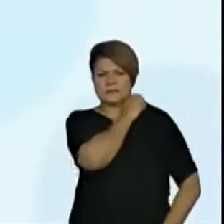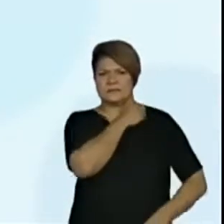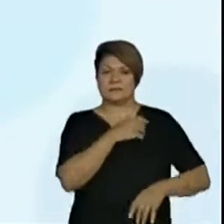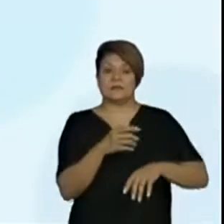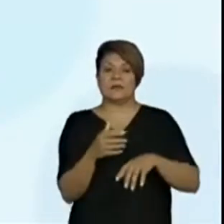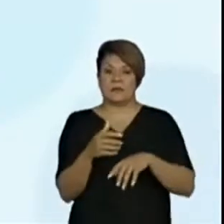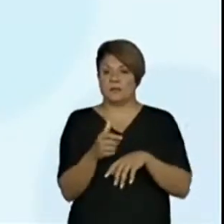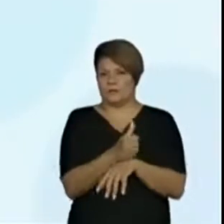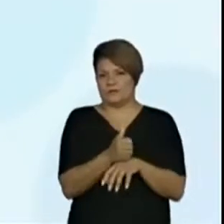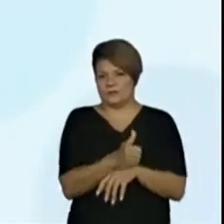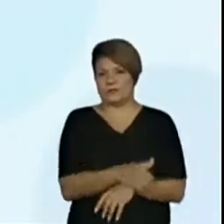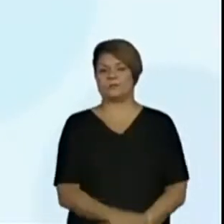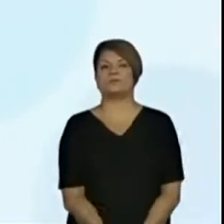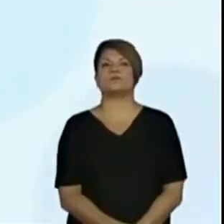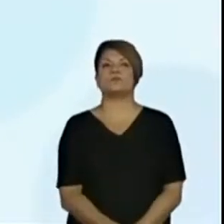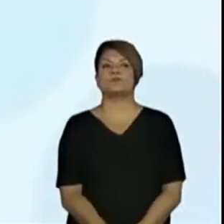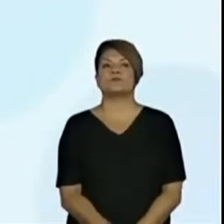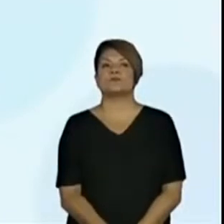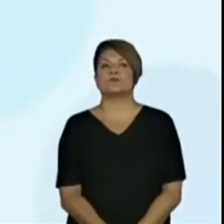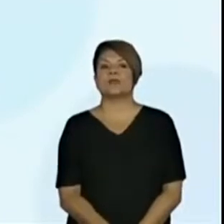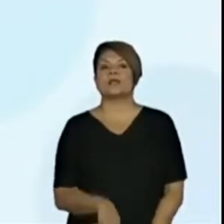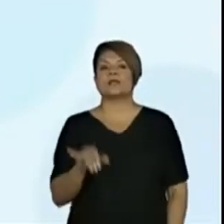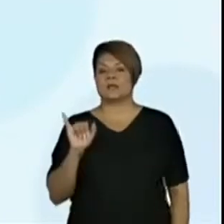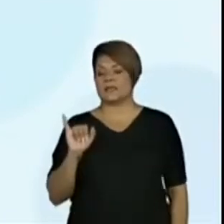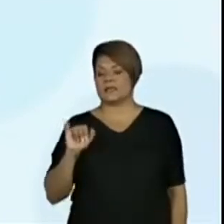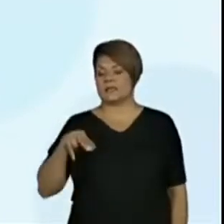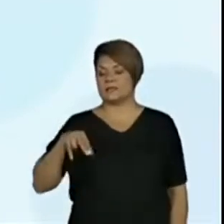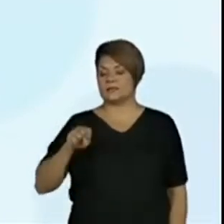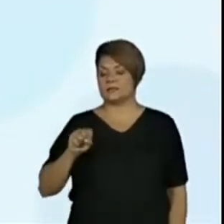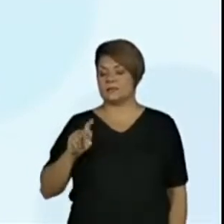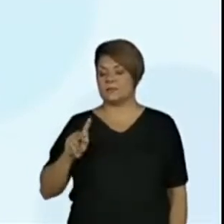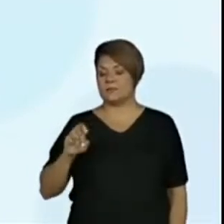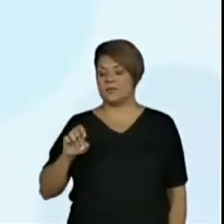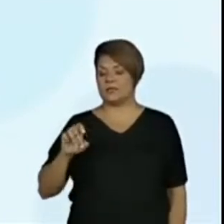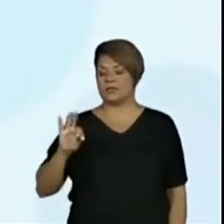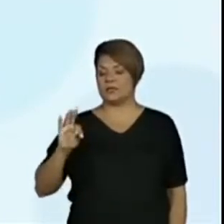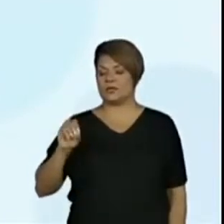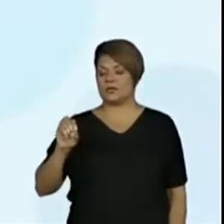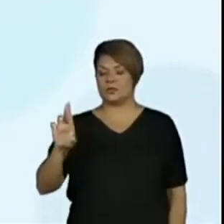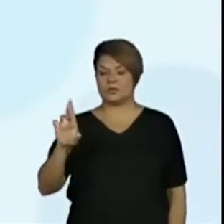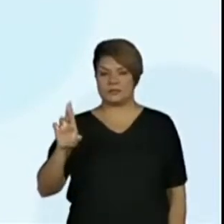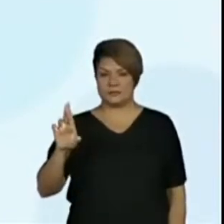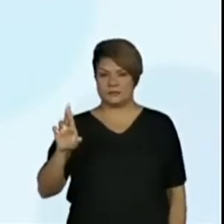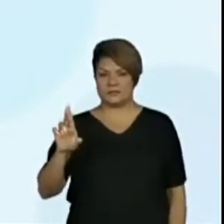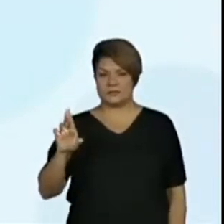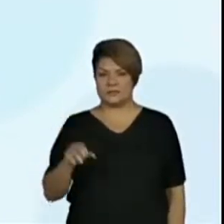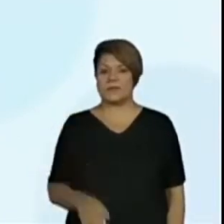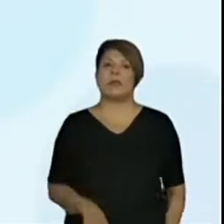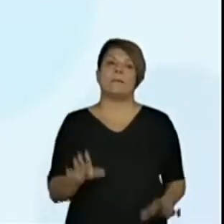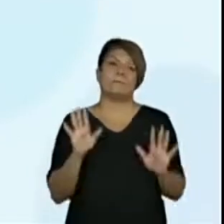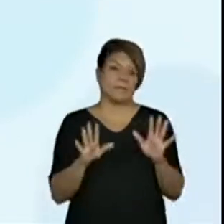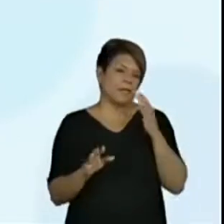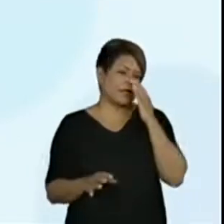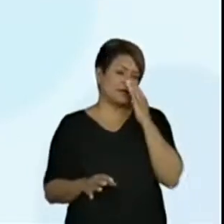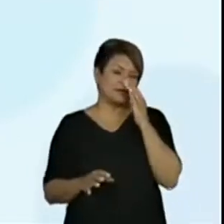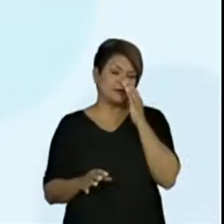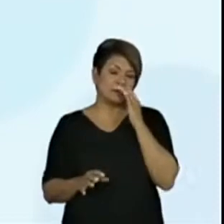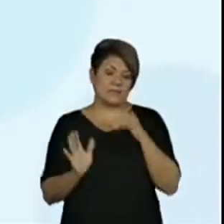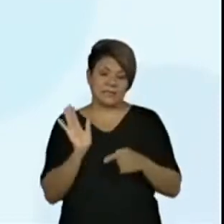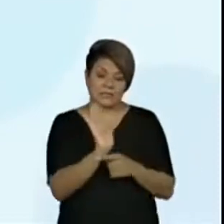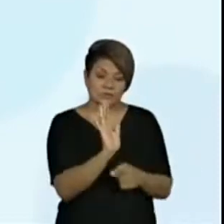crianças conhecem como inspetor de alunos, mas ele não inspeta nada, gente. Ele